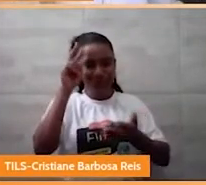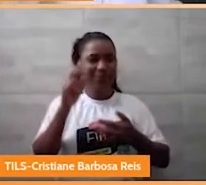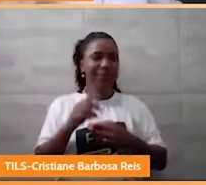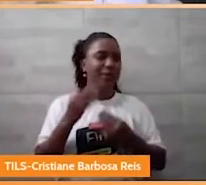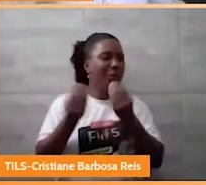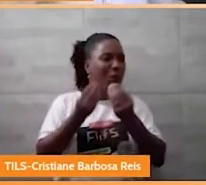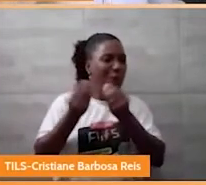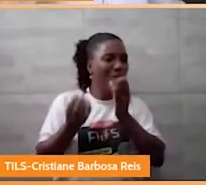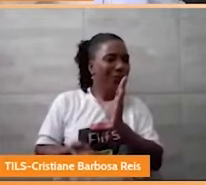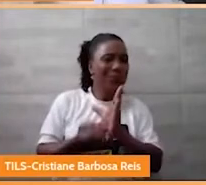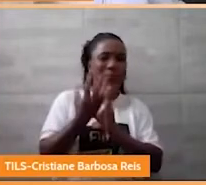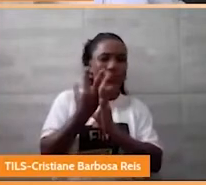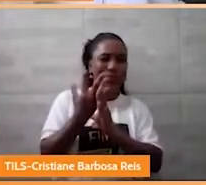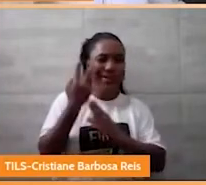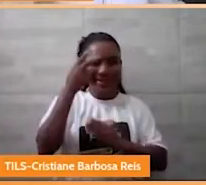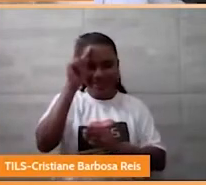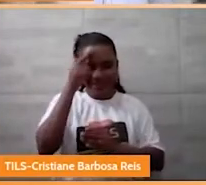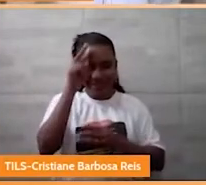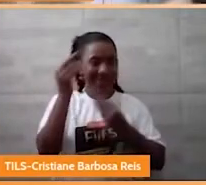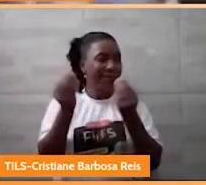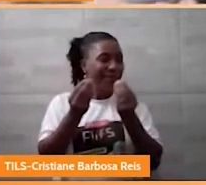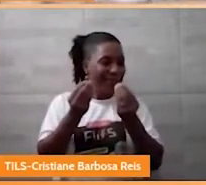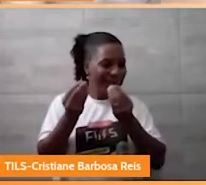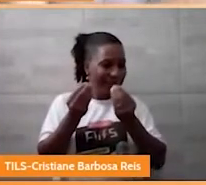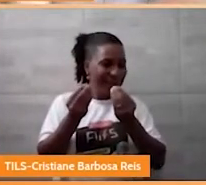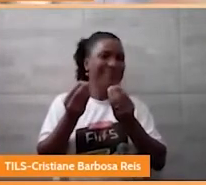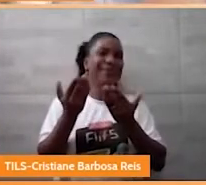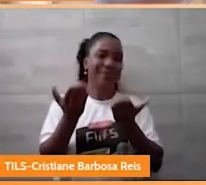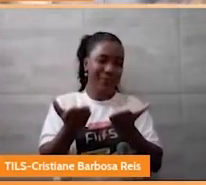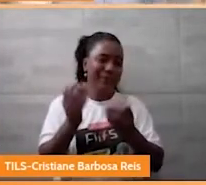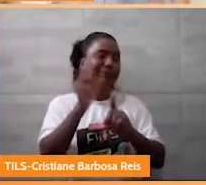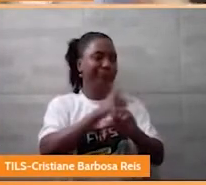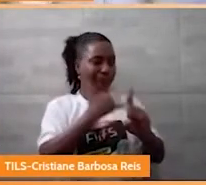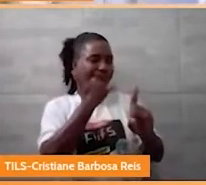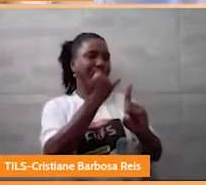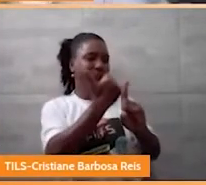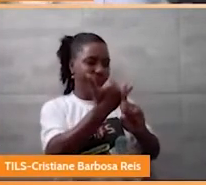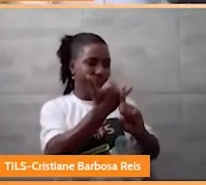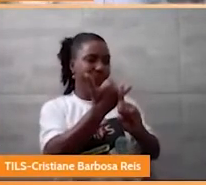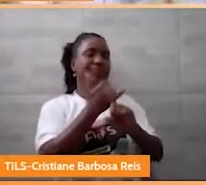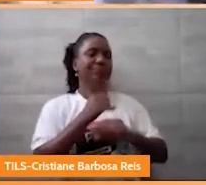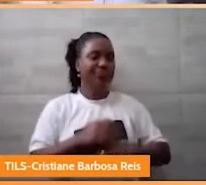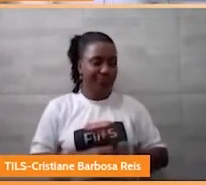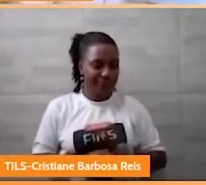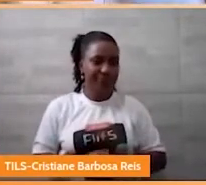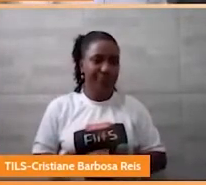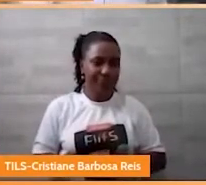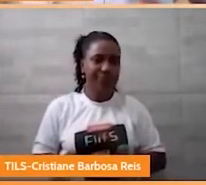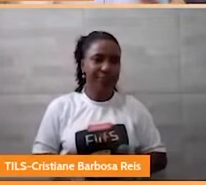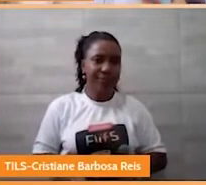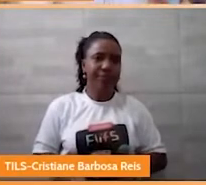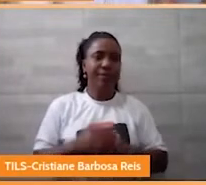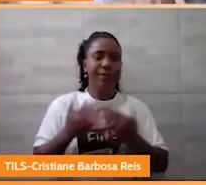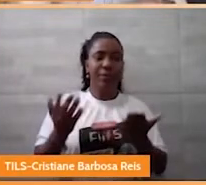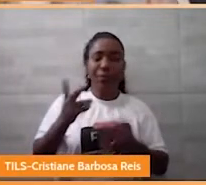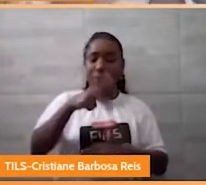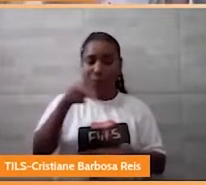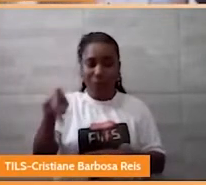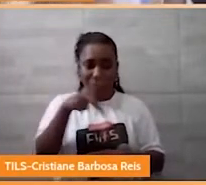princesa do Olímpio de Guiçoso, que traz essa questão do bullying, né? Do bullying, exato. importante. Tem muitos professores,